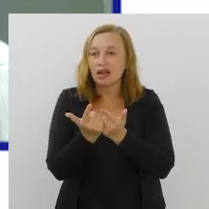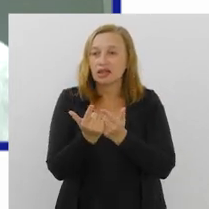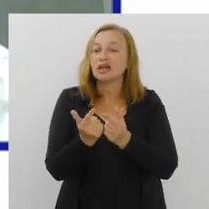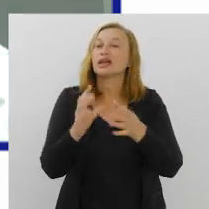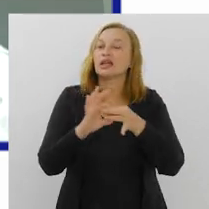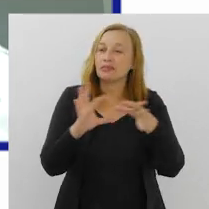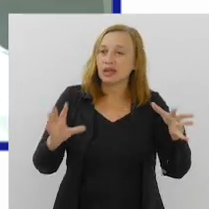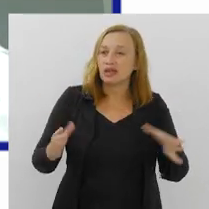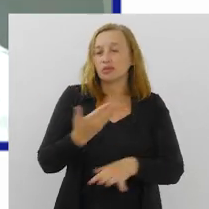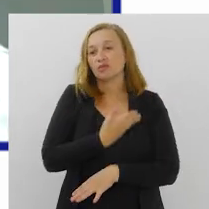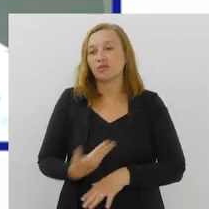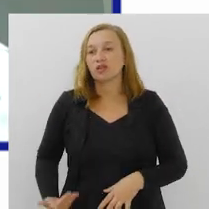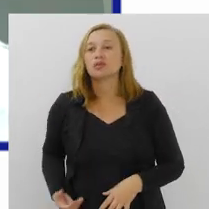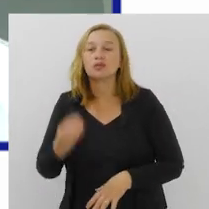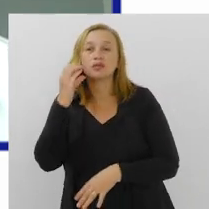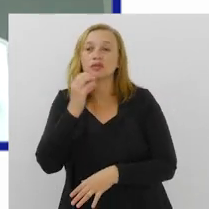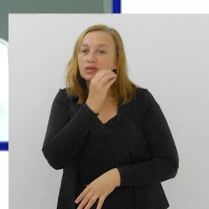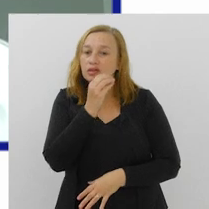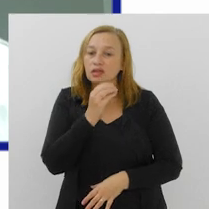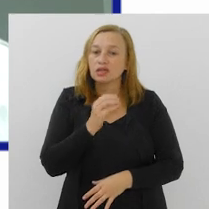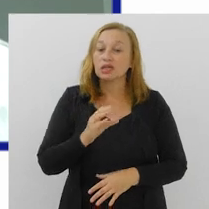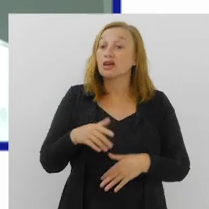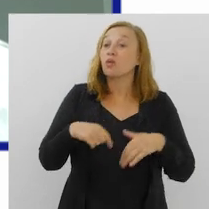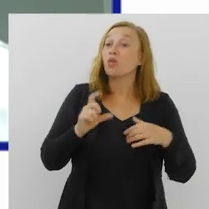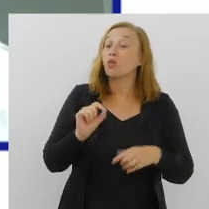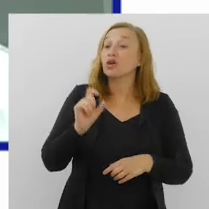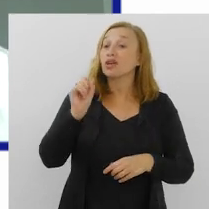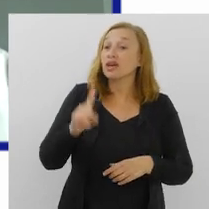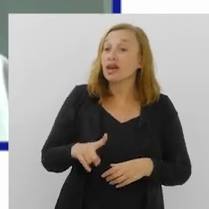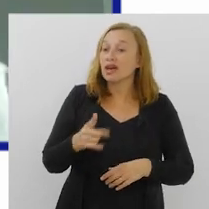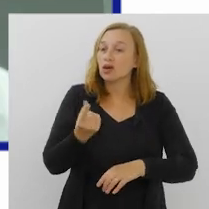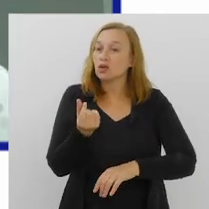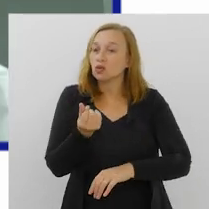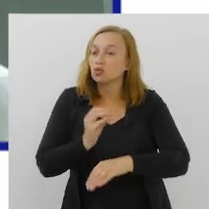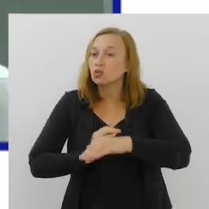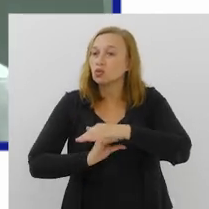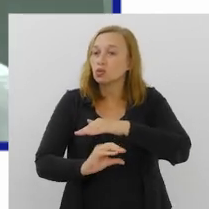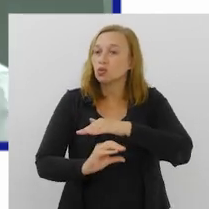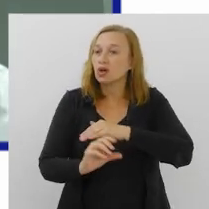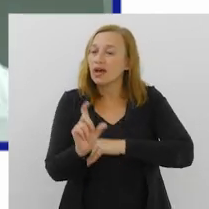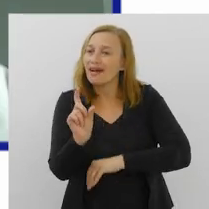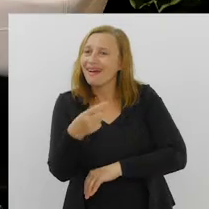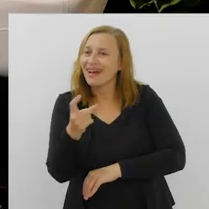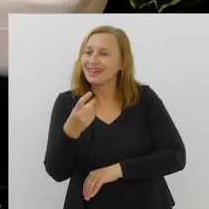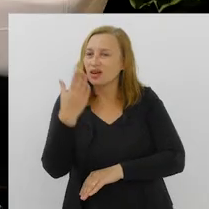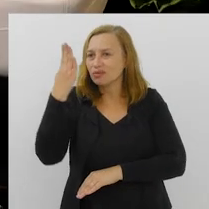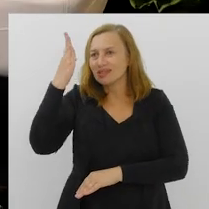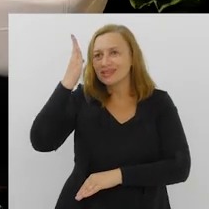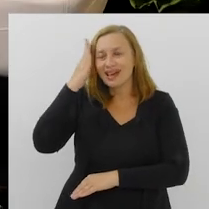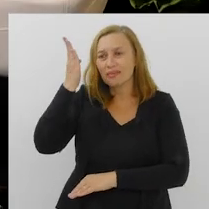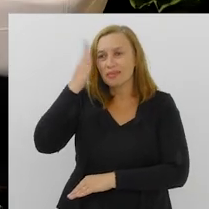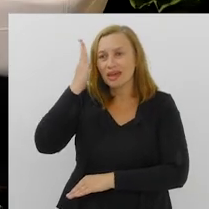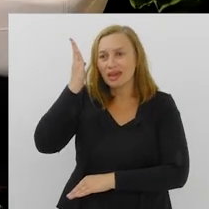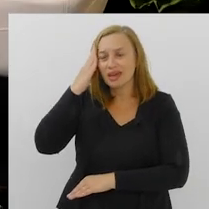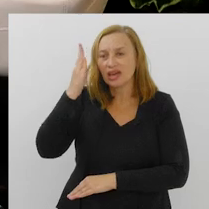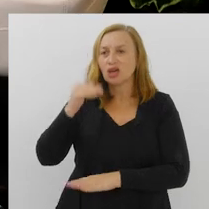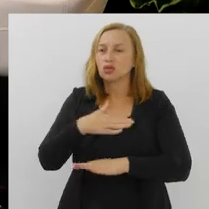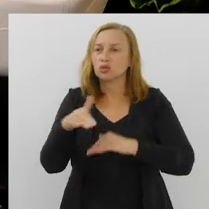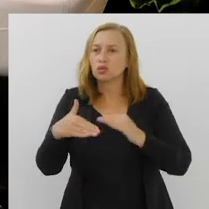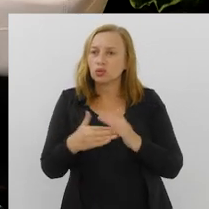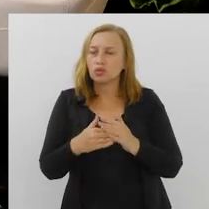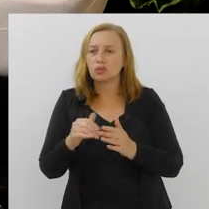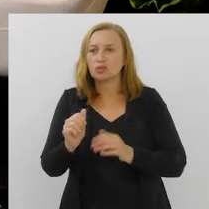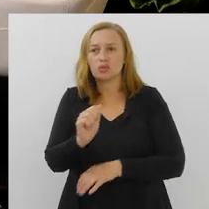sancionada pelo governador Cláudio Castro, que é o Cartão do Saber, onde todos os alunos do ensino médio vão